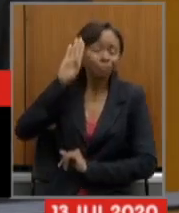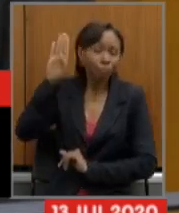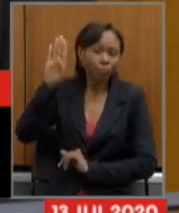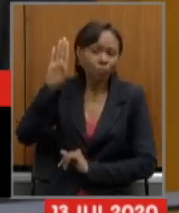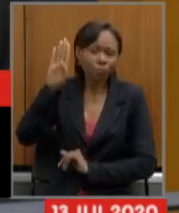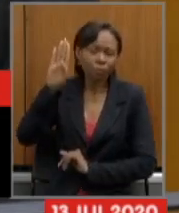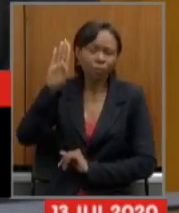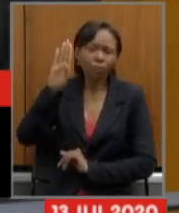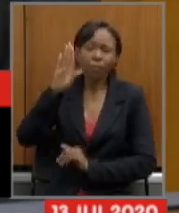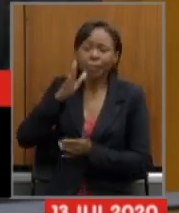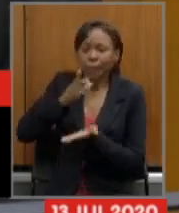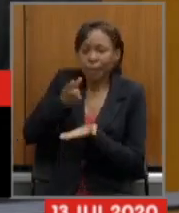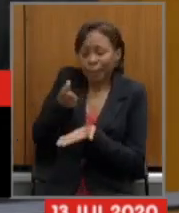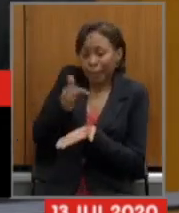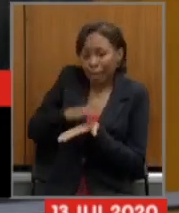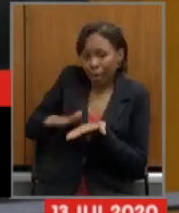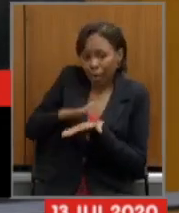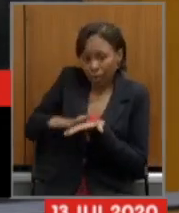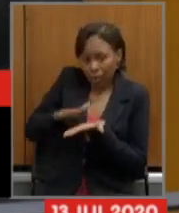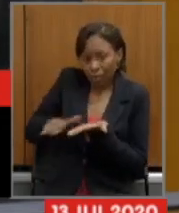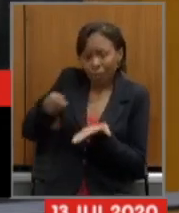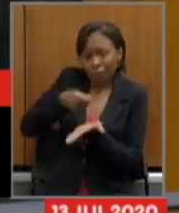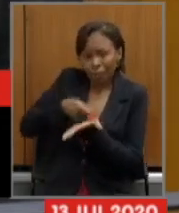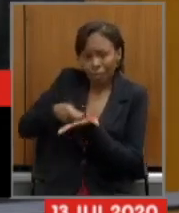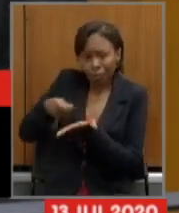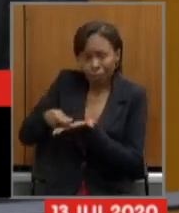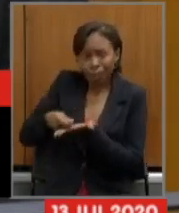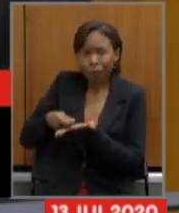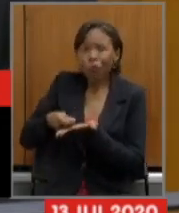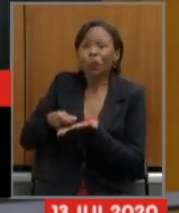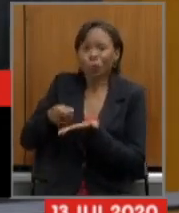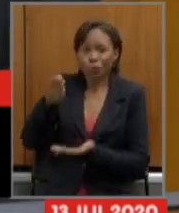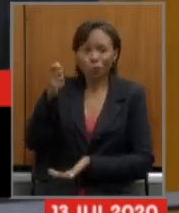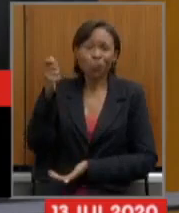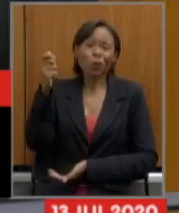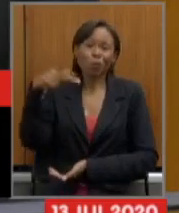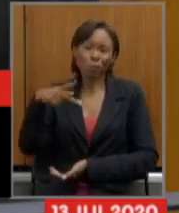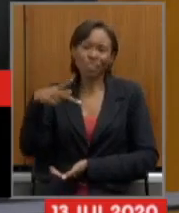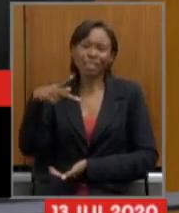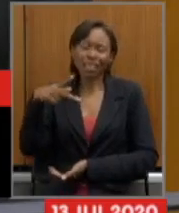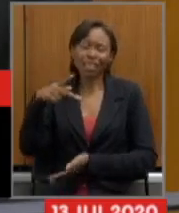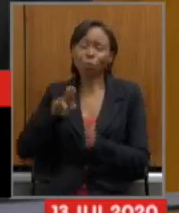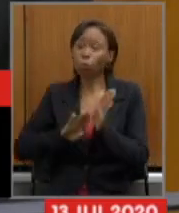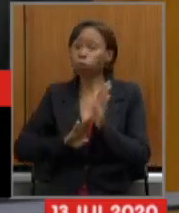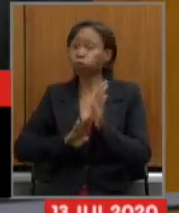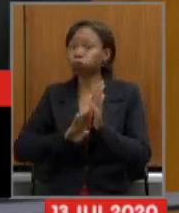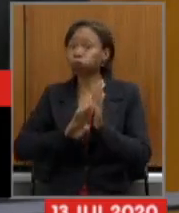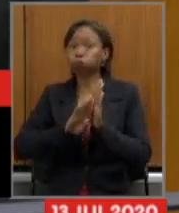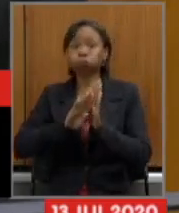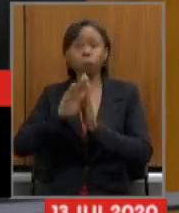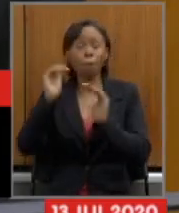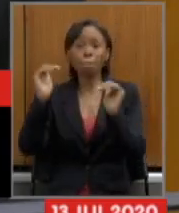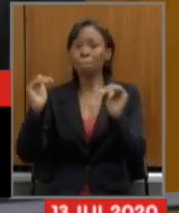com pessoal inativo têm crescido numa taxa superior